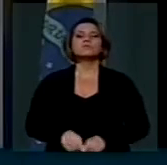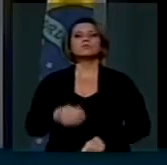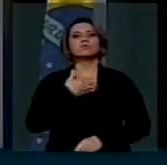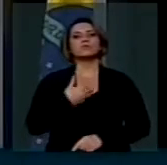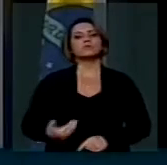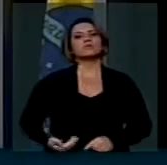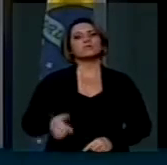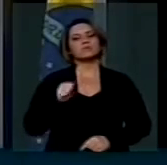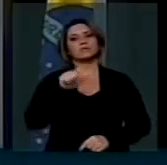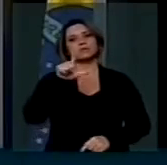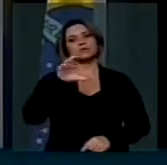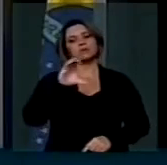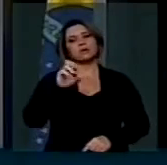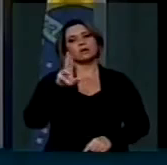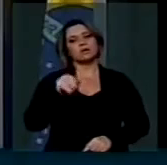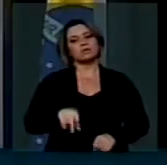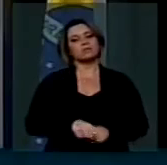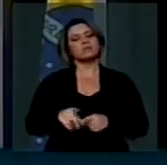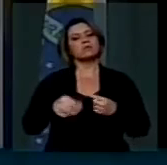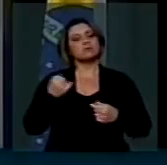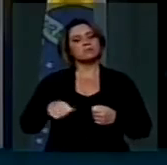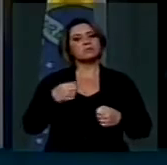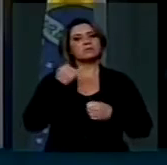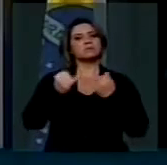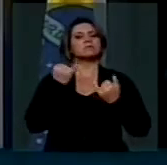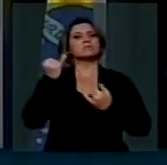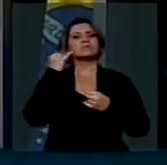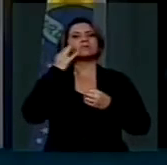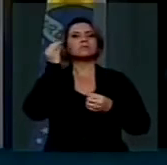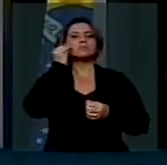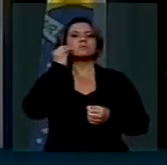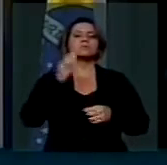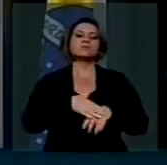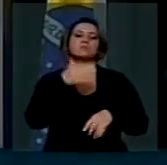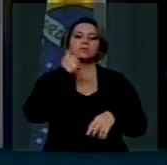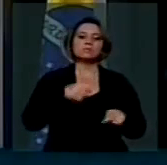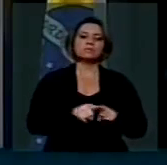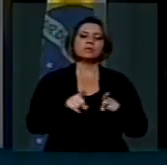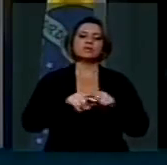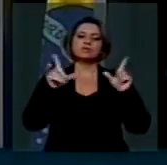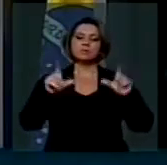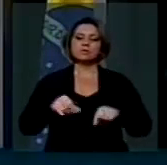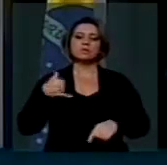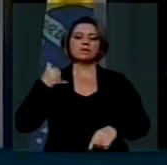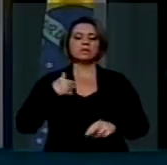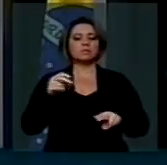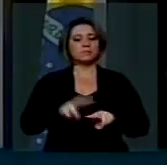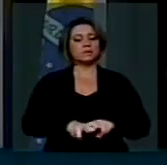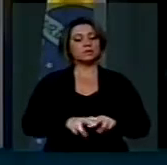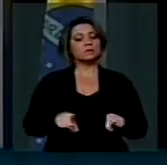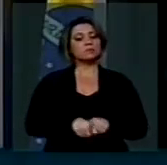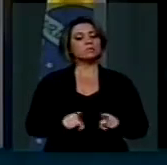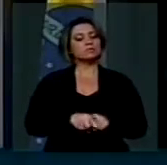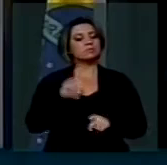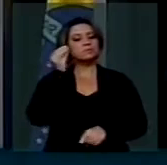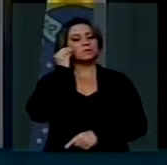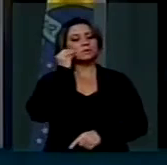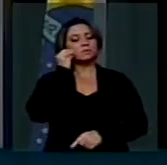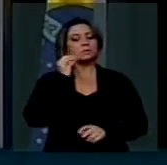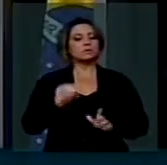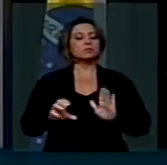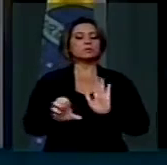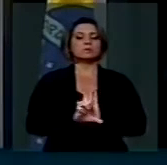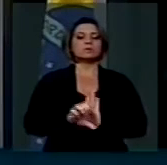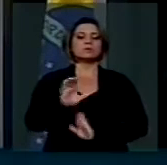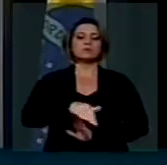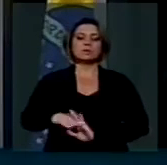governador Alckmin, que é preciso aprimorar esse Estatuto. Antes mesmo de discutir a redução da menoridade penal, é possível aprimorar o Estatuto da